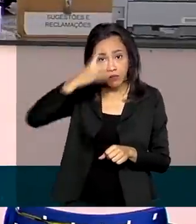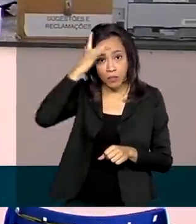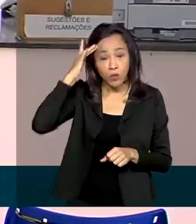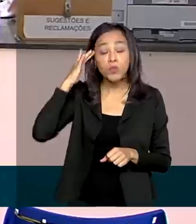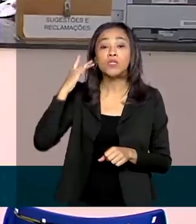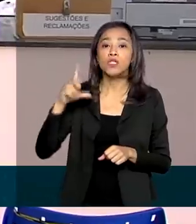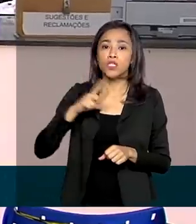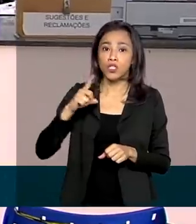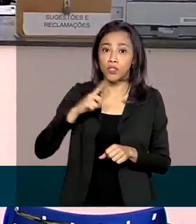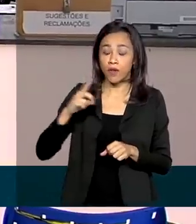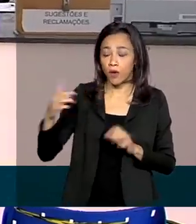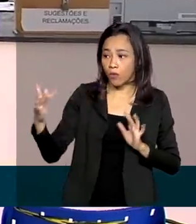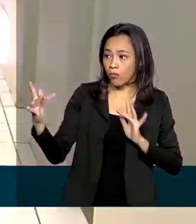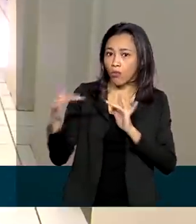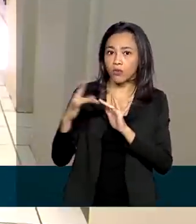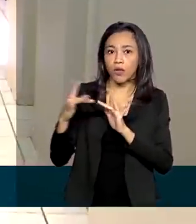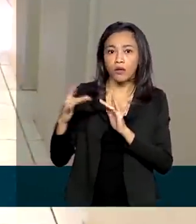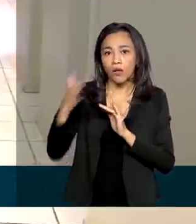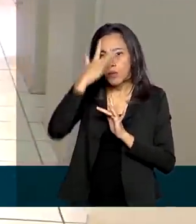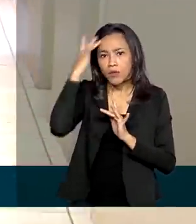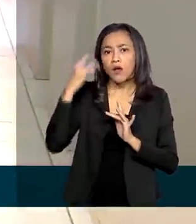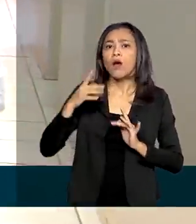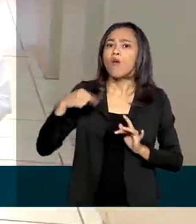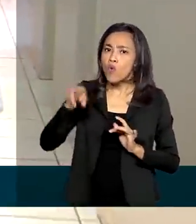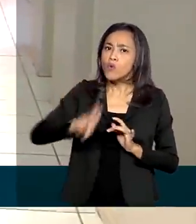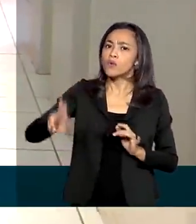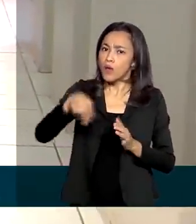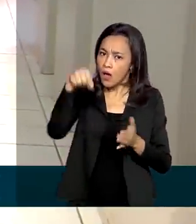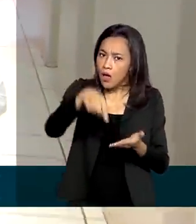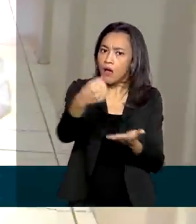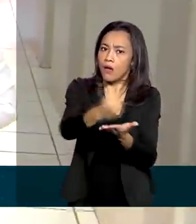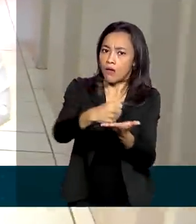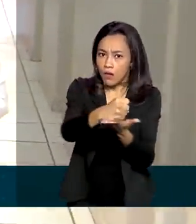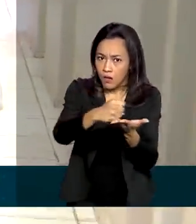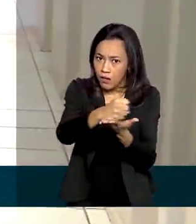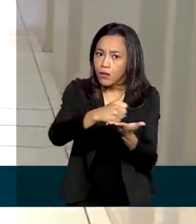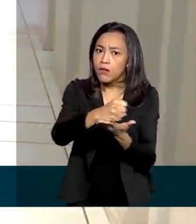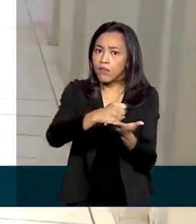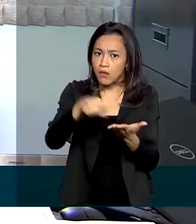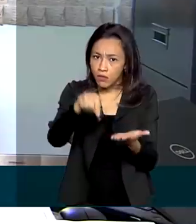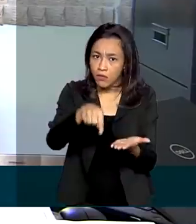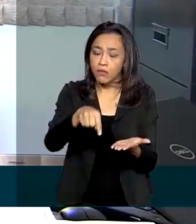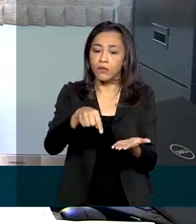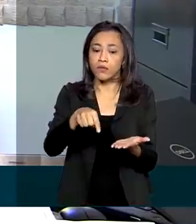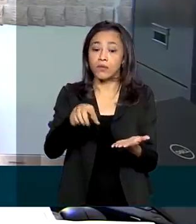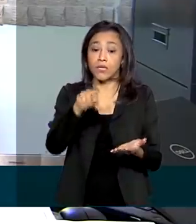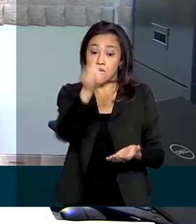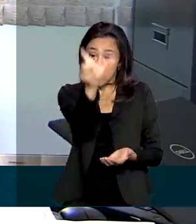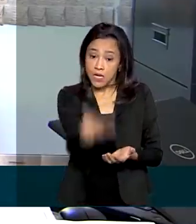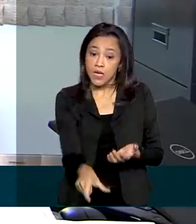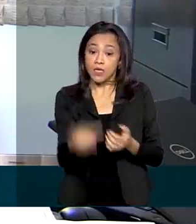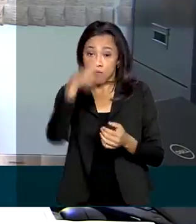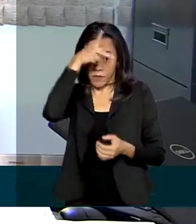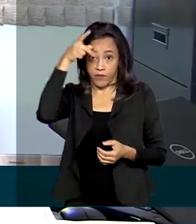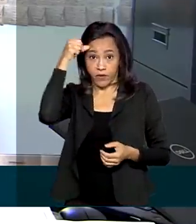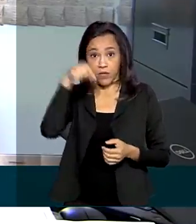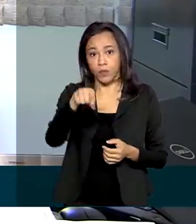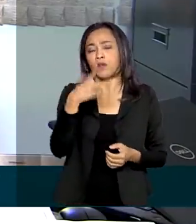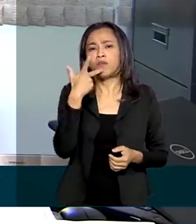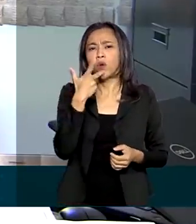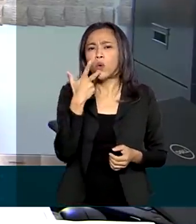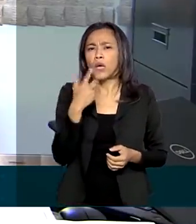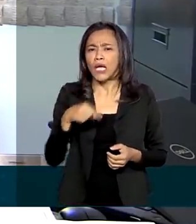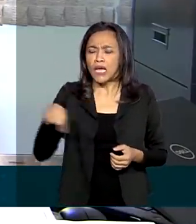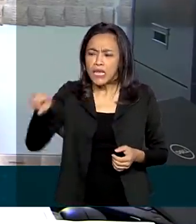com pacientes contaminados fizeram uso do medicamento ivermectina. Segundo o prefeito, nenhum